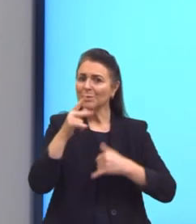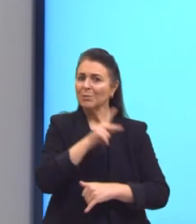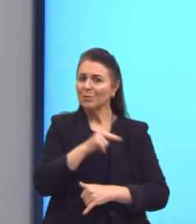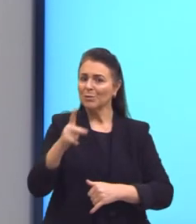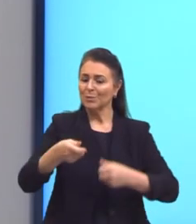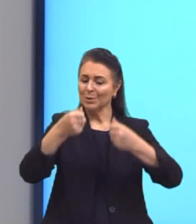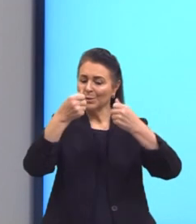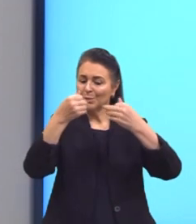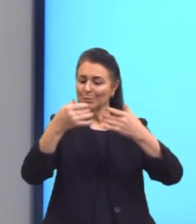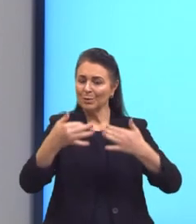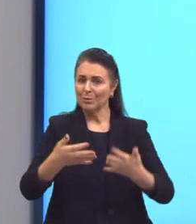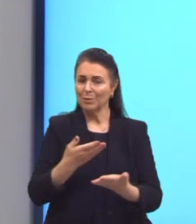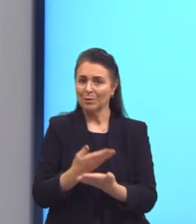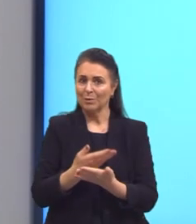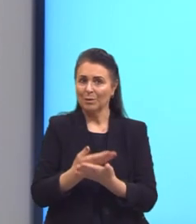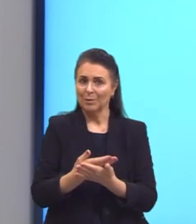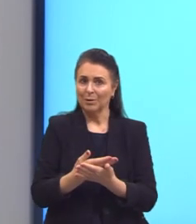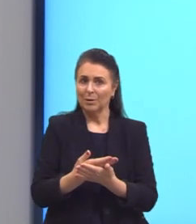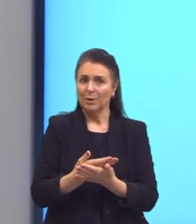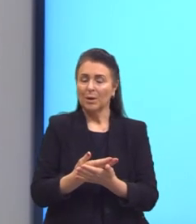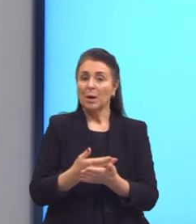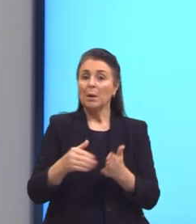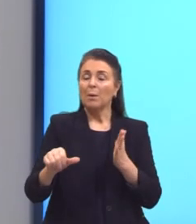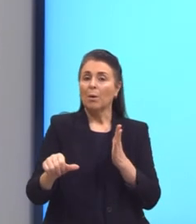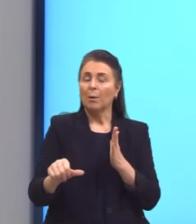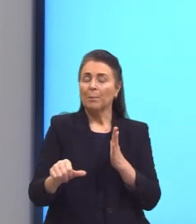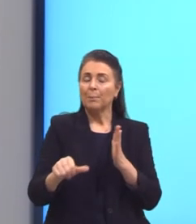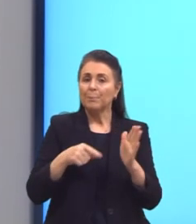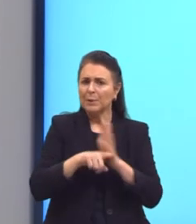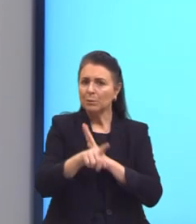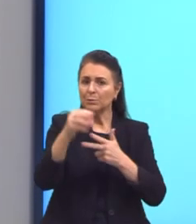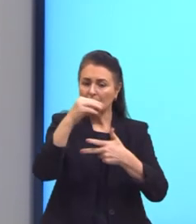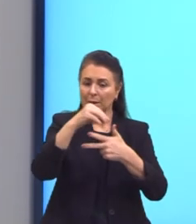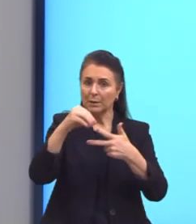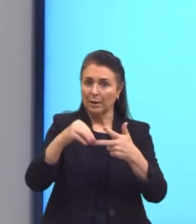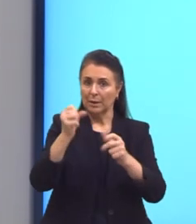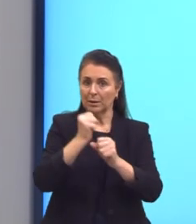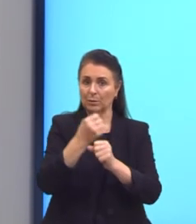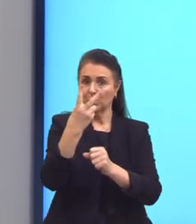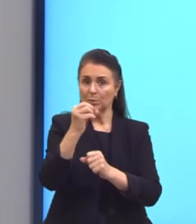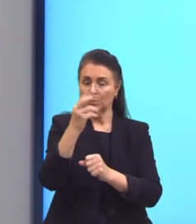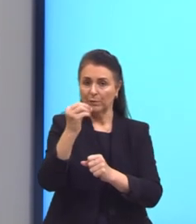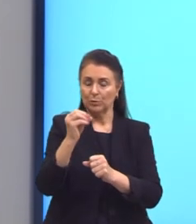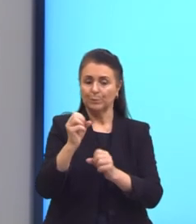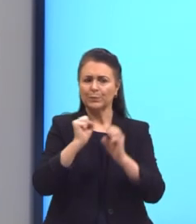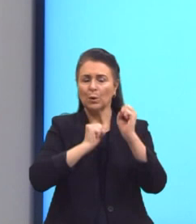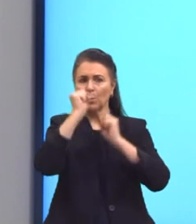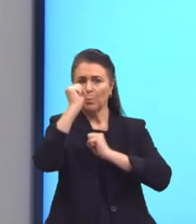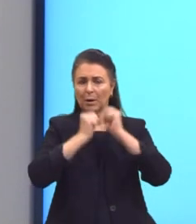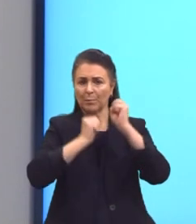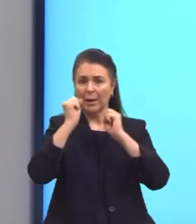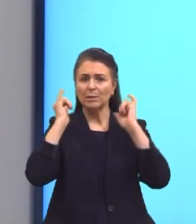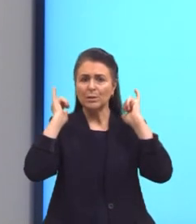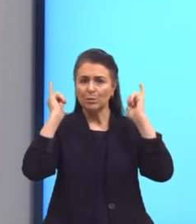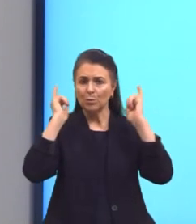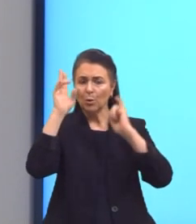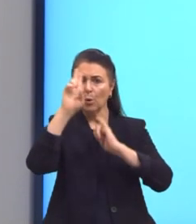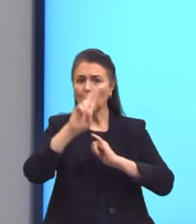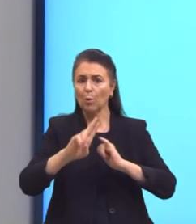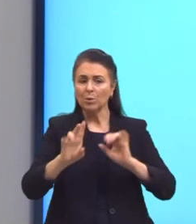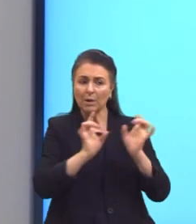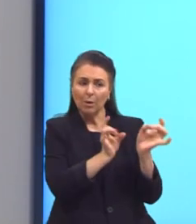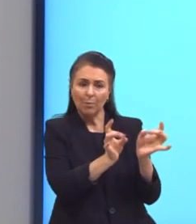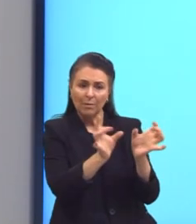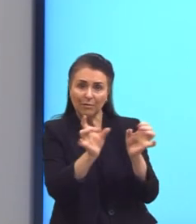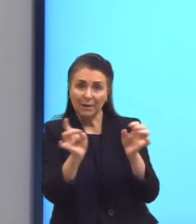A primeira, então, é uma questão do Enem de 2020. Uma empresa de ônibus utiliza um sistema de vendas